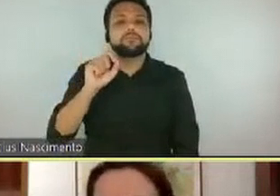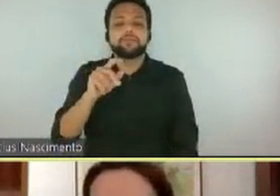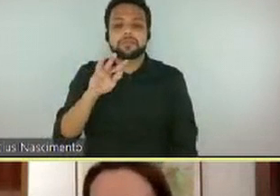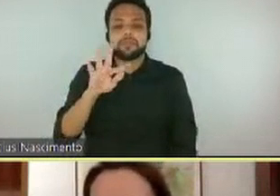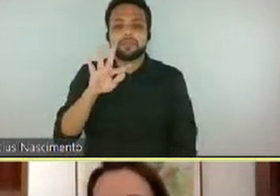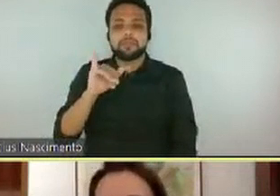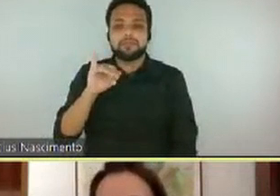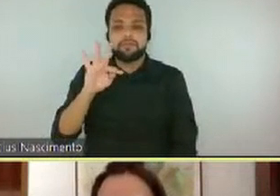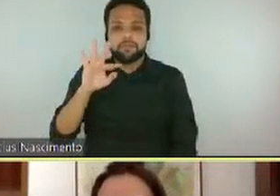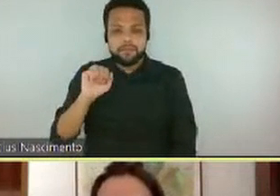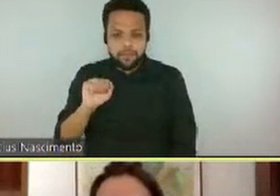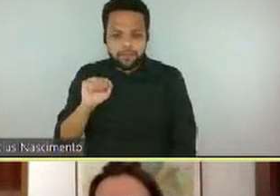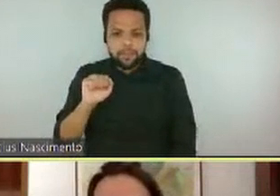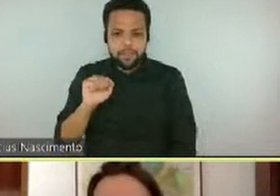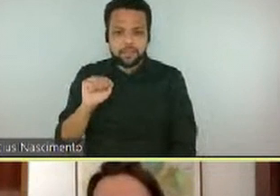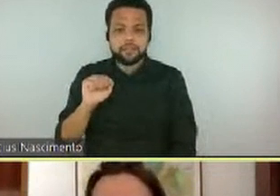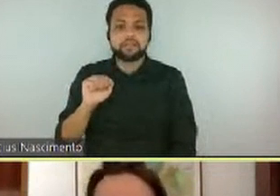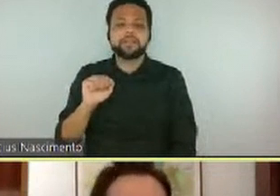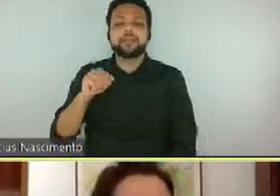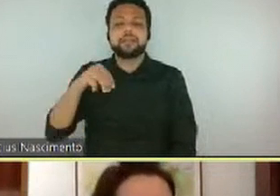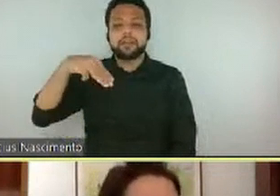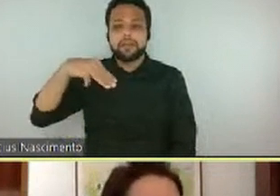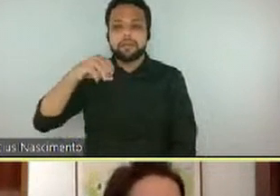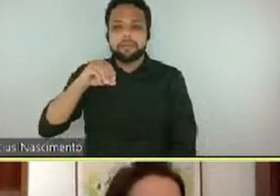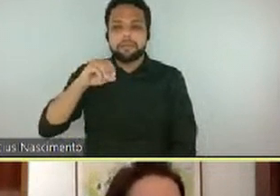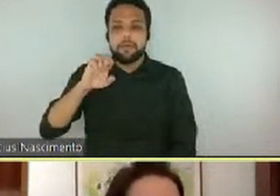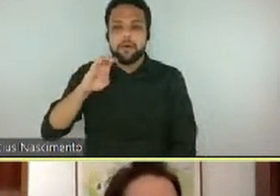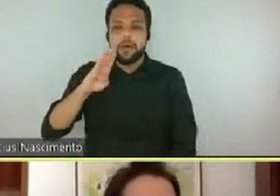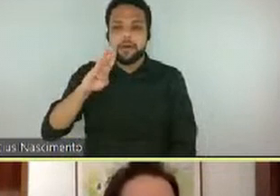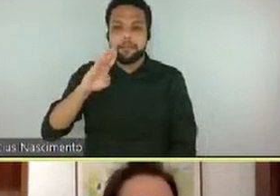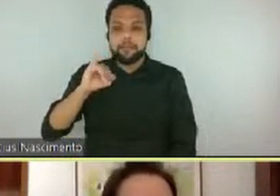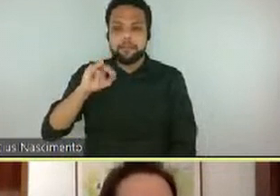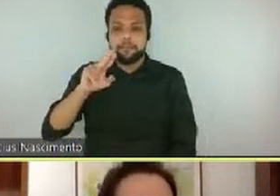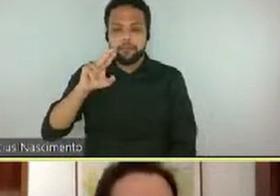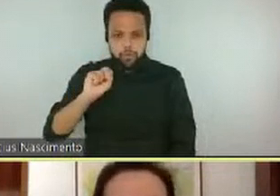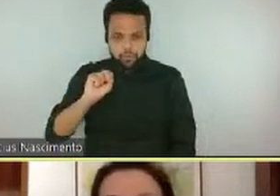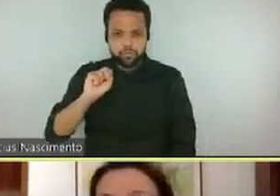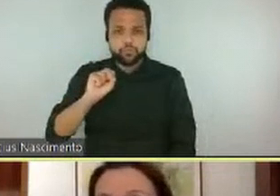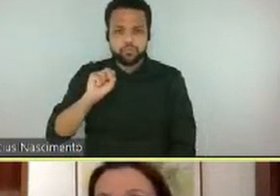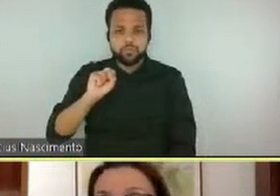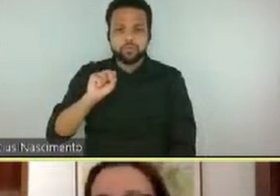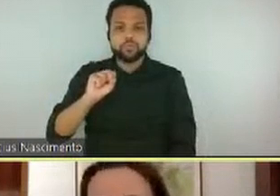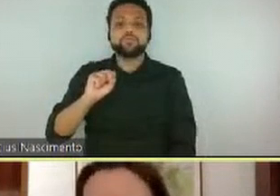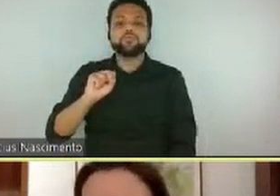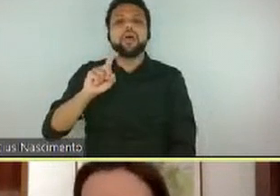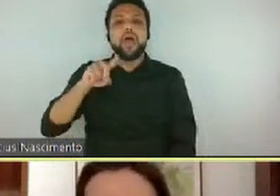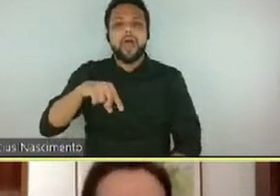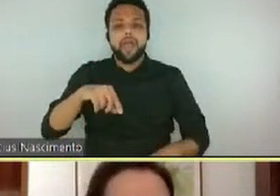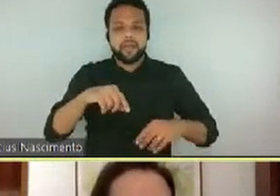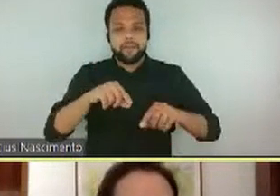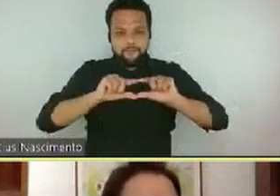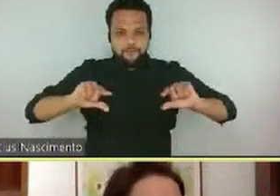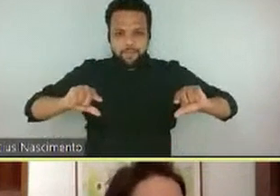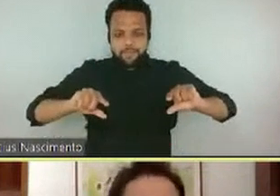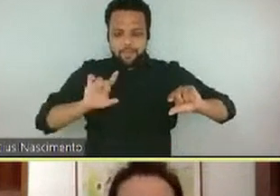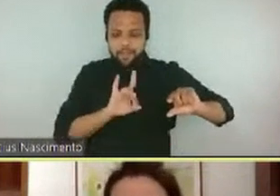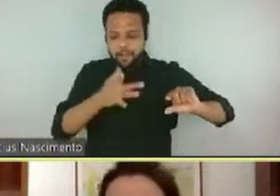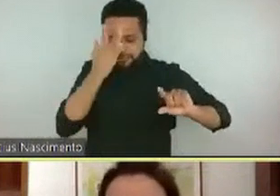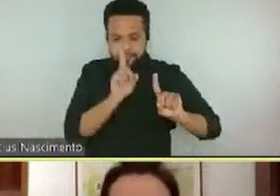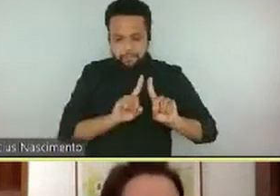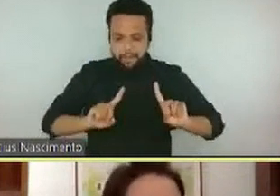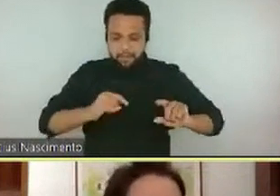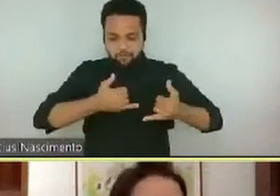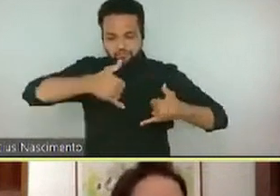também o exercício é colocado de tal maneira que eles também se aproximem da performance caminhando, da Lígia